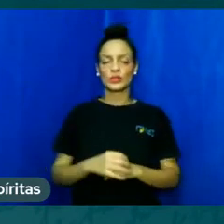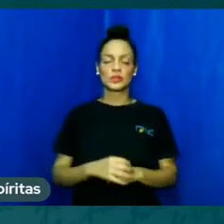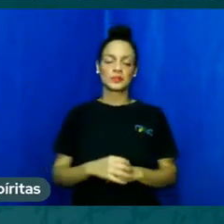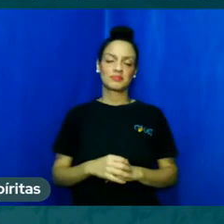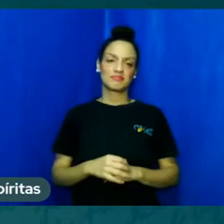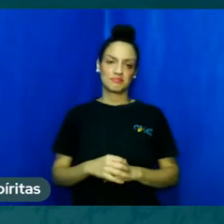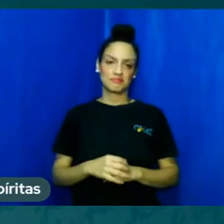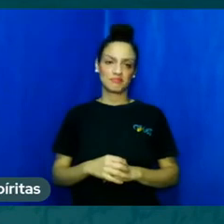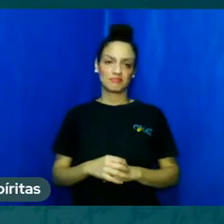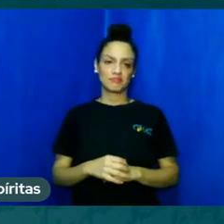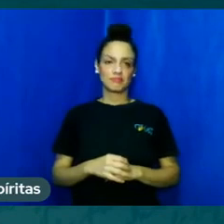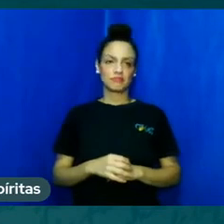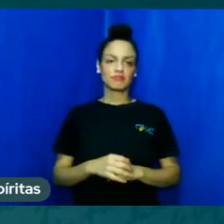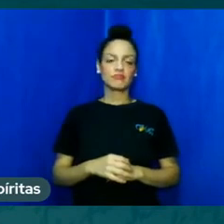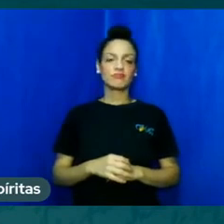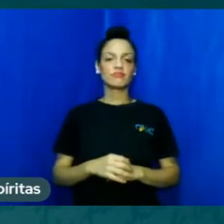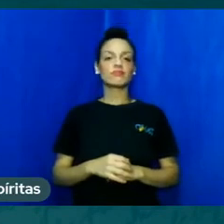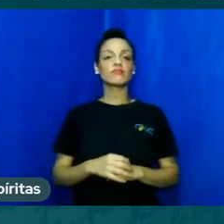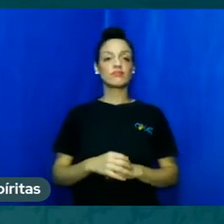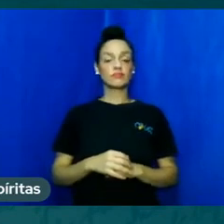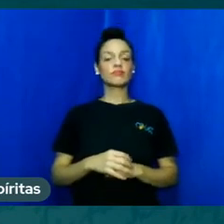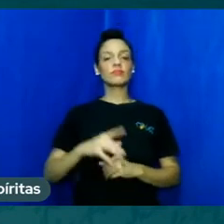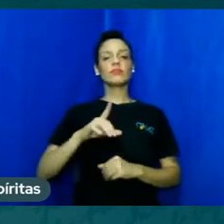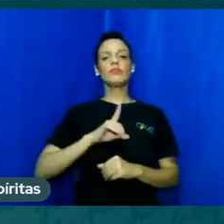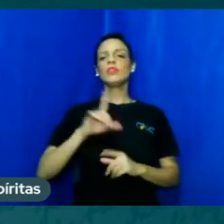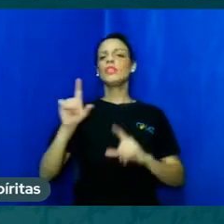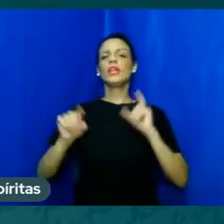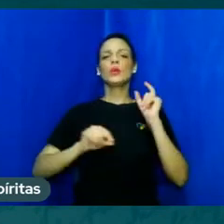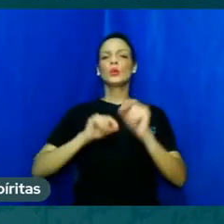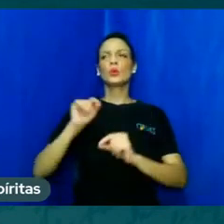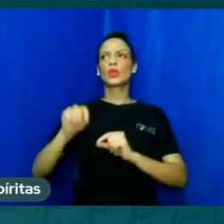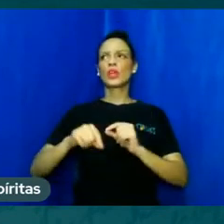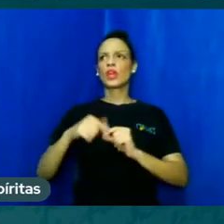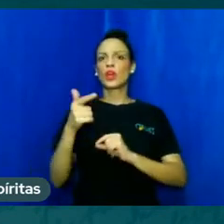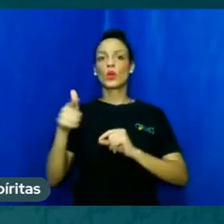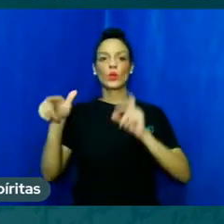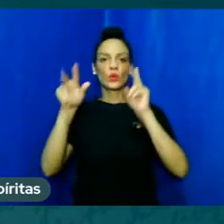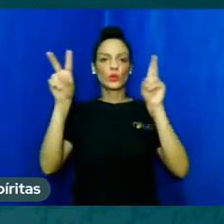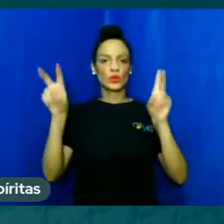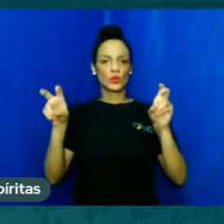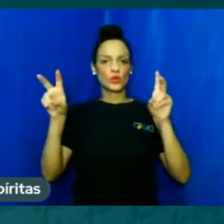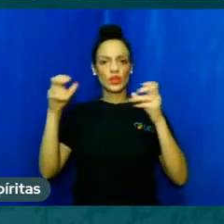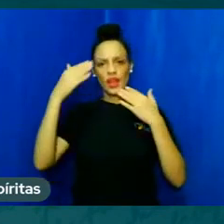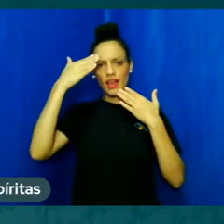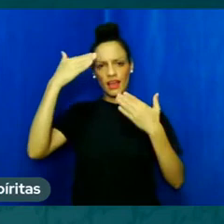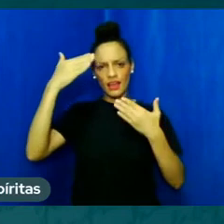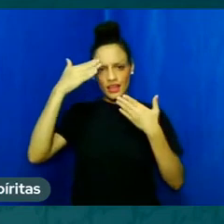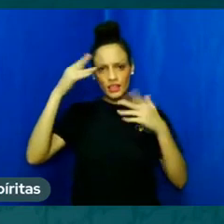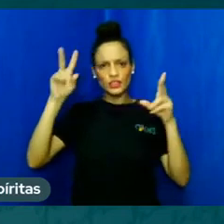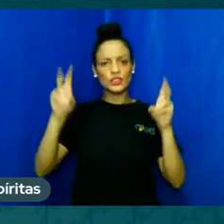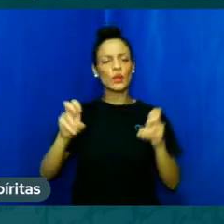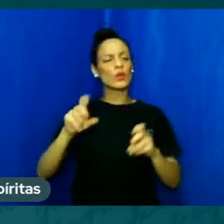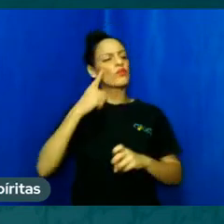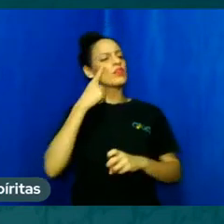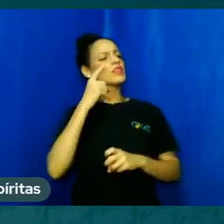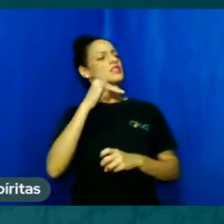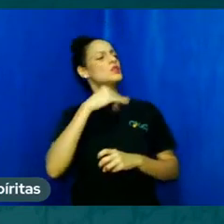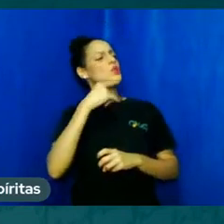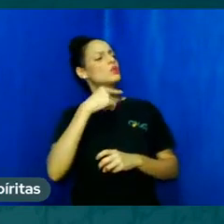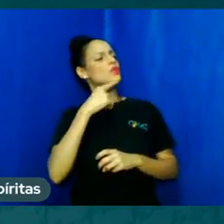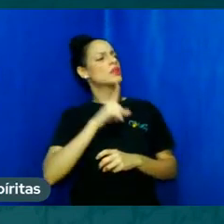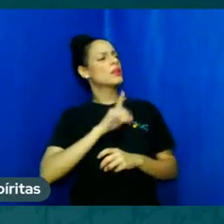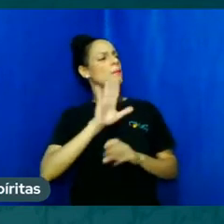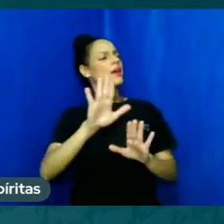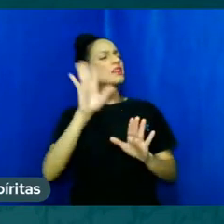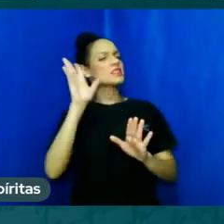muito bom. Temos aqui o que mais? Gratidão do pessoal. Vamos ver se tem alguma pergunta aqui, mas parece que não tem ainda,